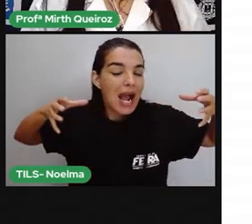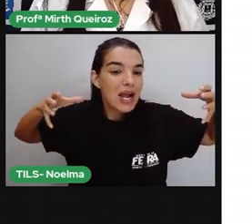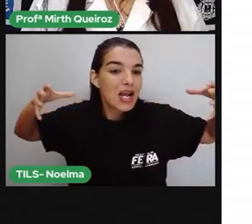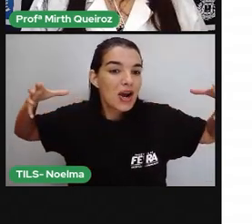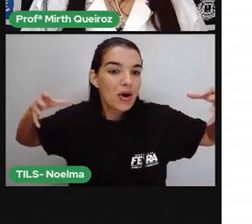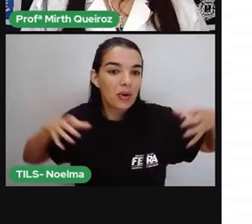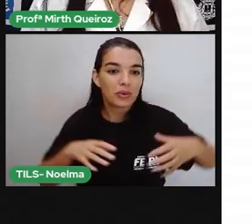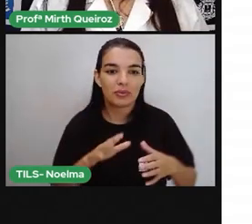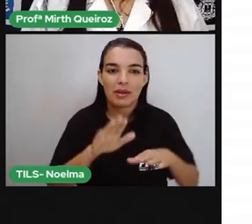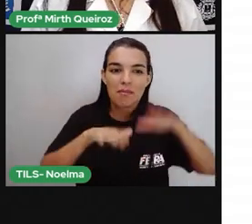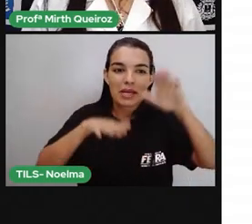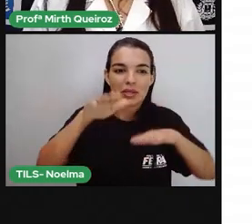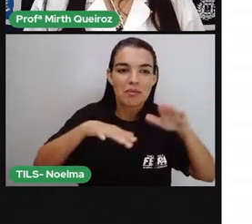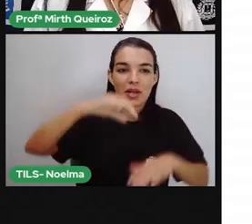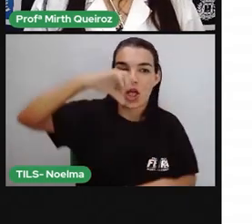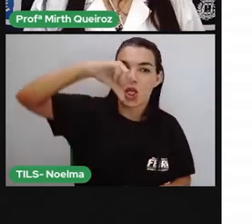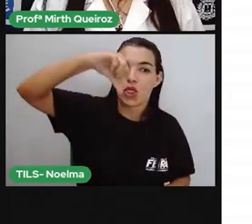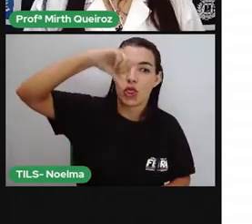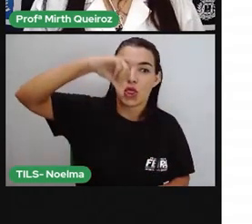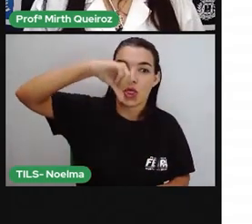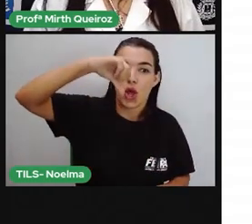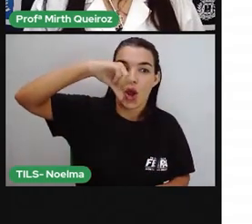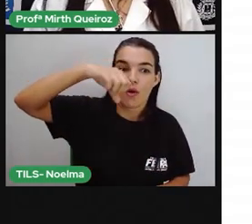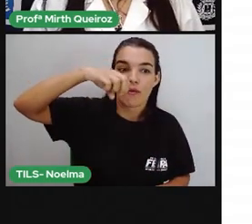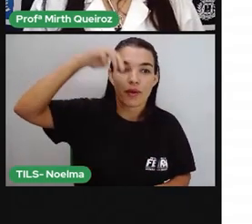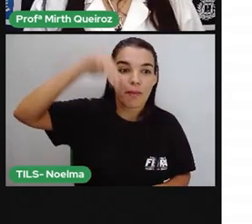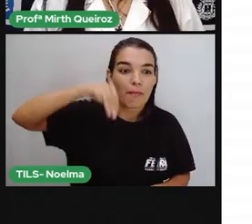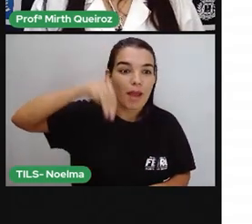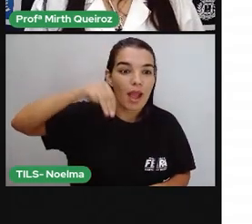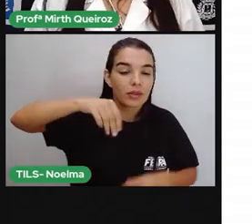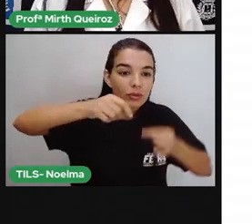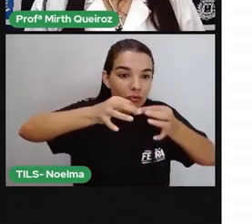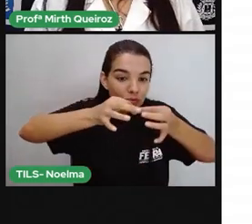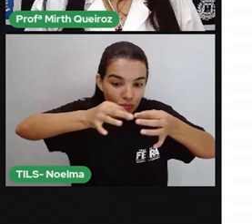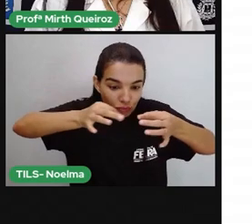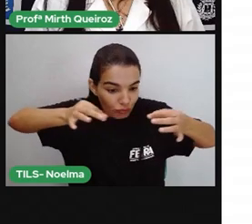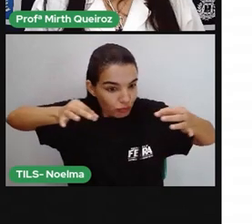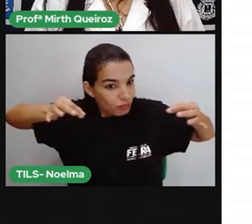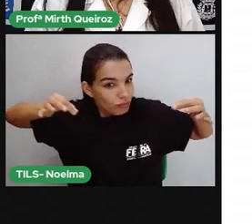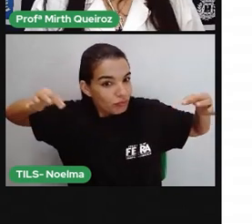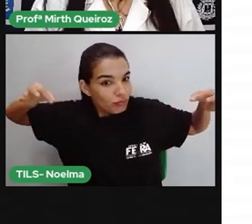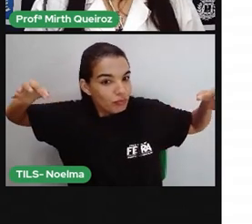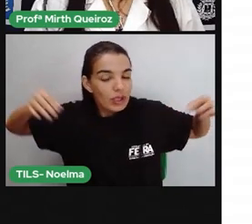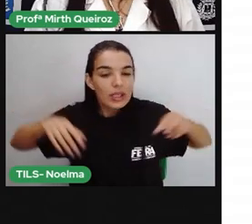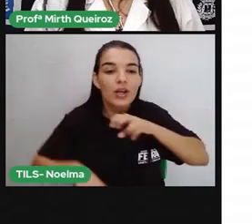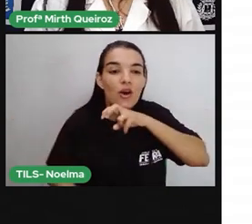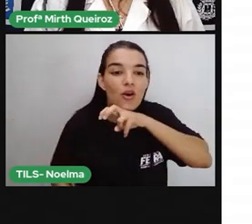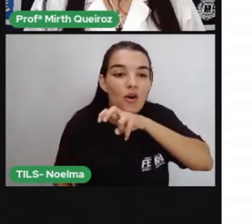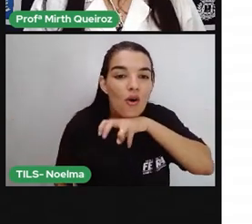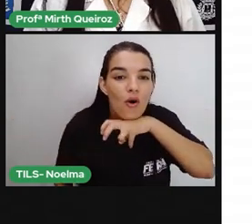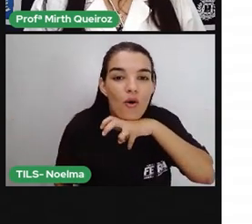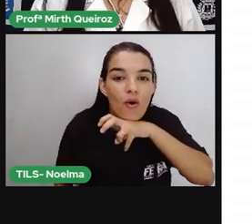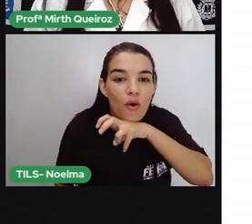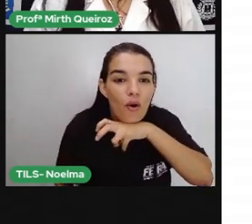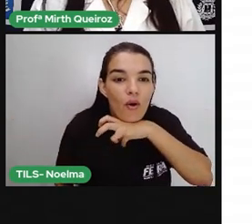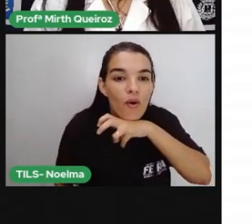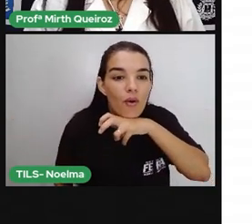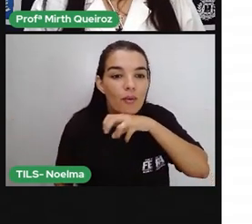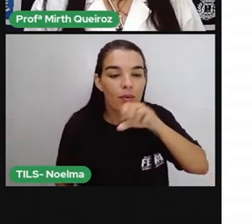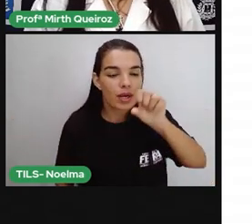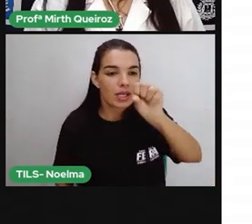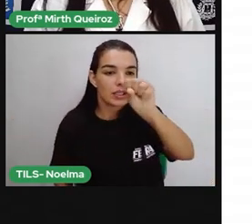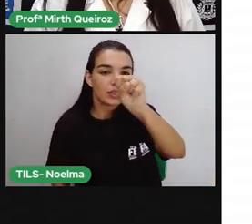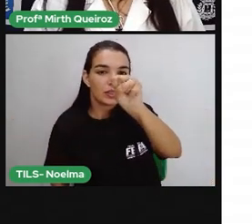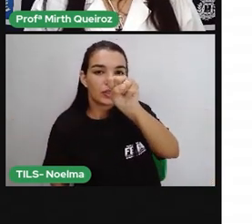até 9 metros de comprimento. A presença dela é comum no Pantanal. Os jacarés